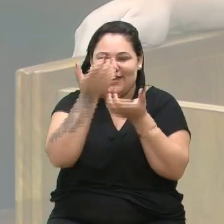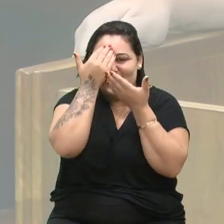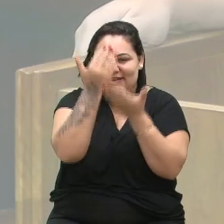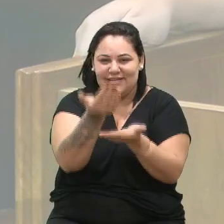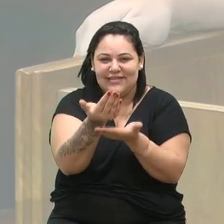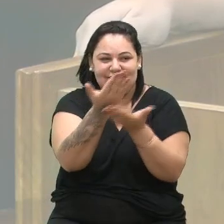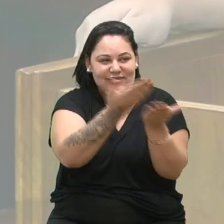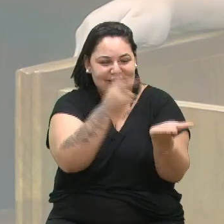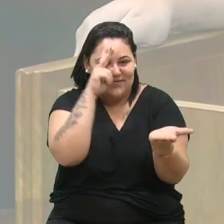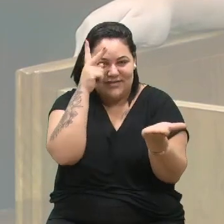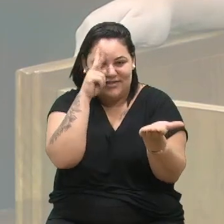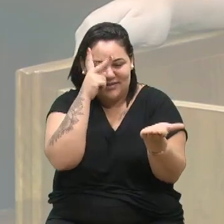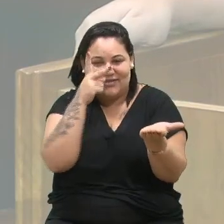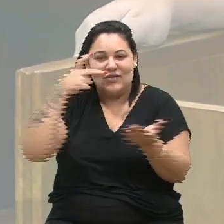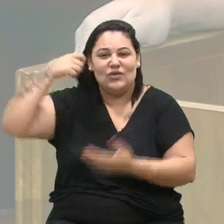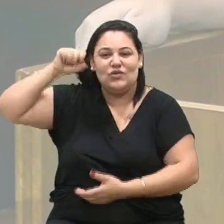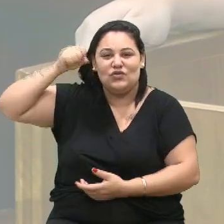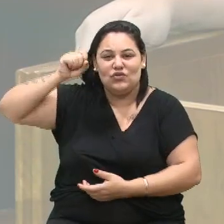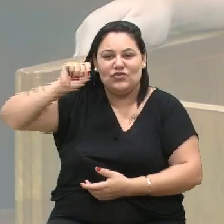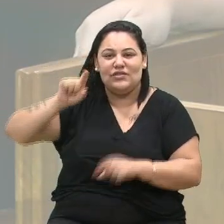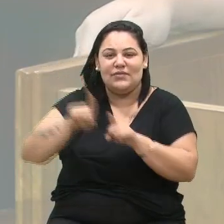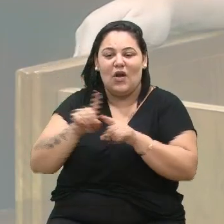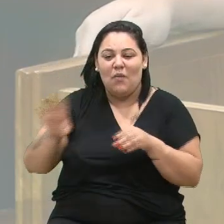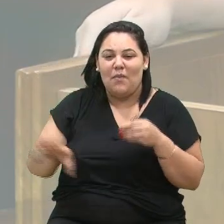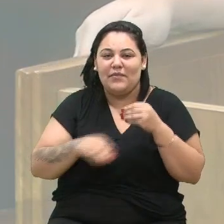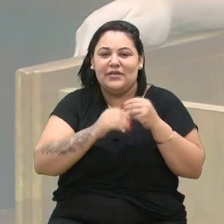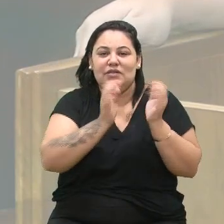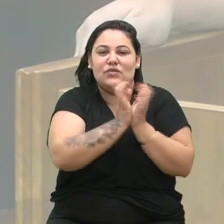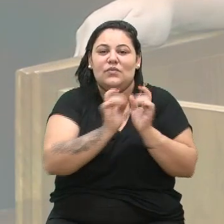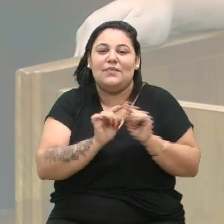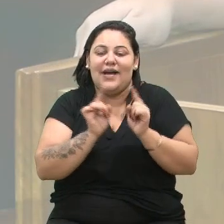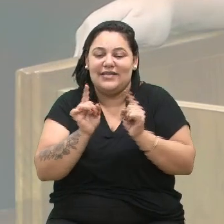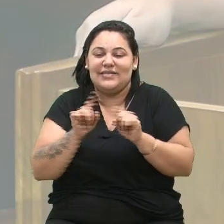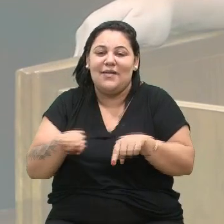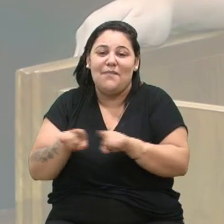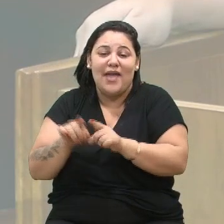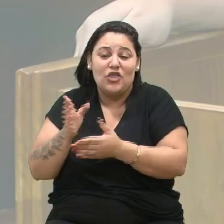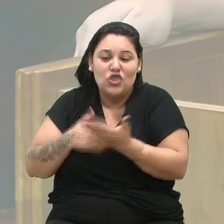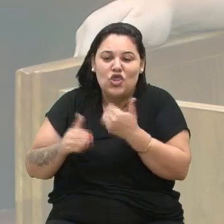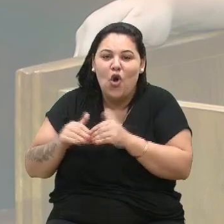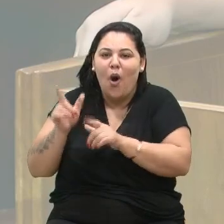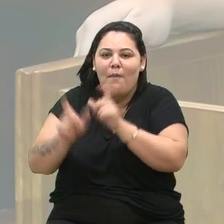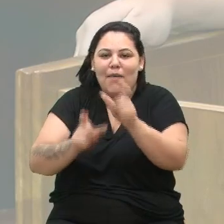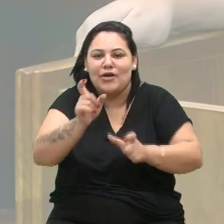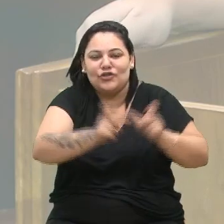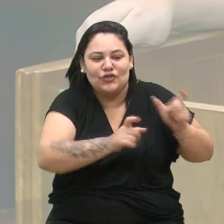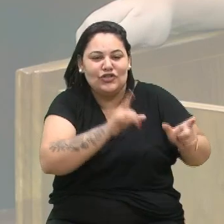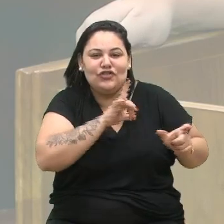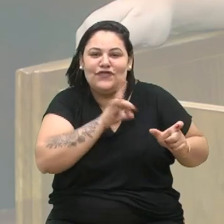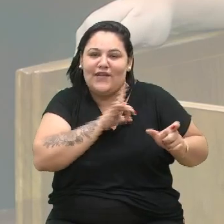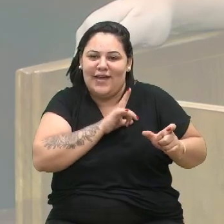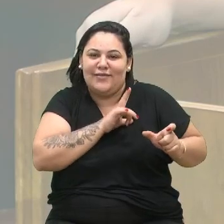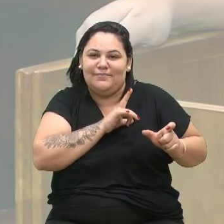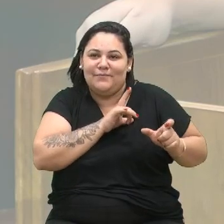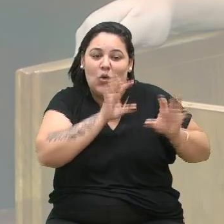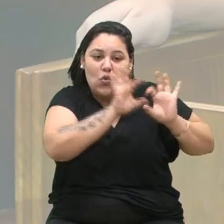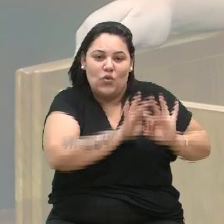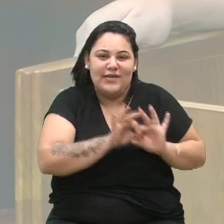Clóvis, que compomos essa bancada, mas também todas as pessoas que estiveram filiadas ao PTB neste